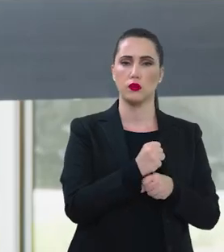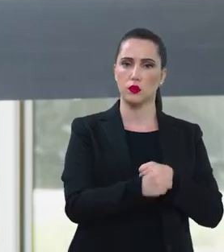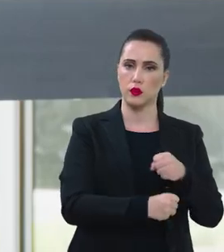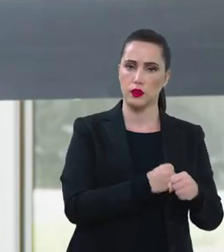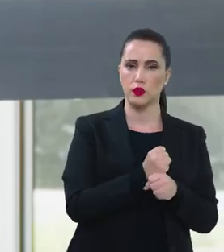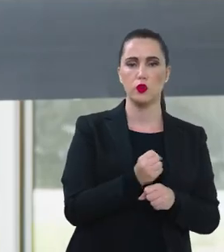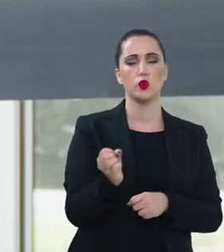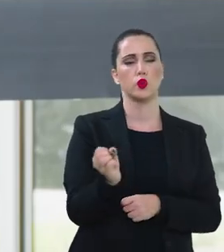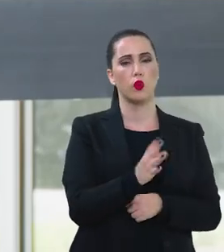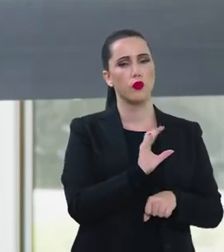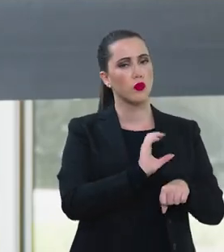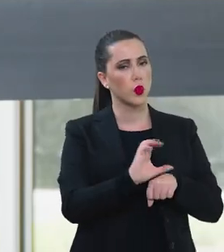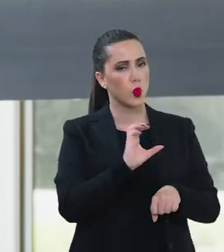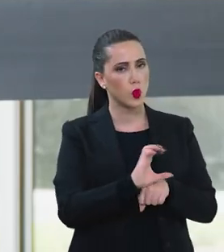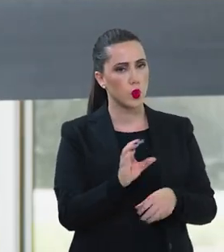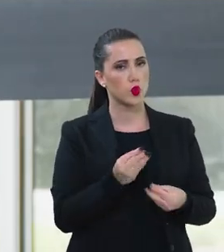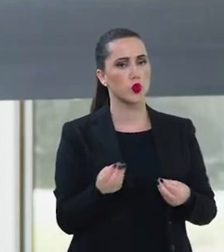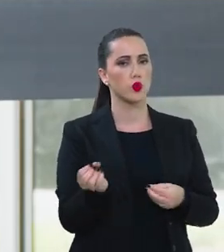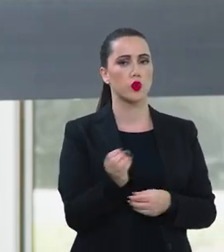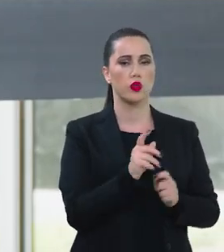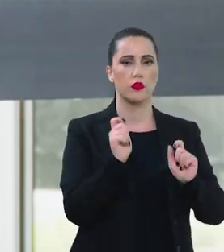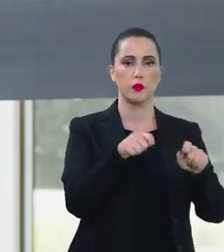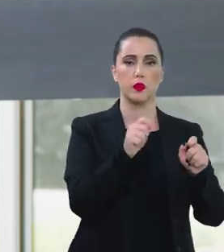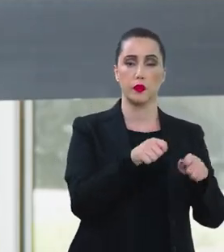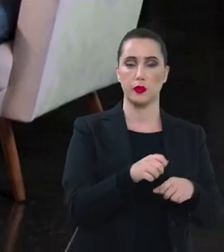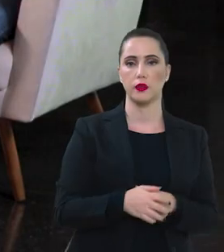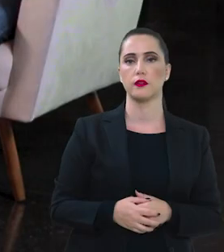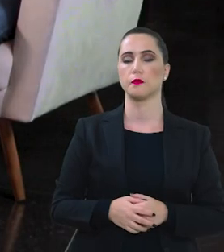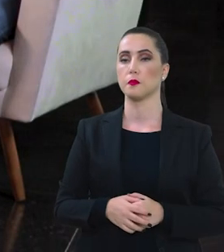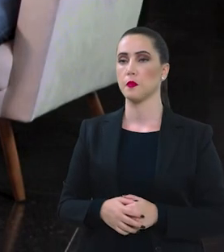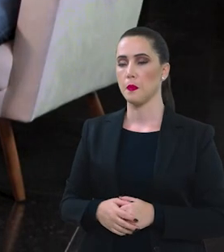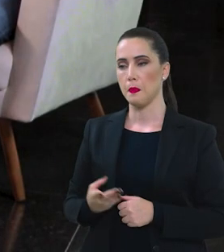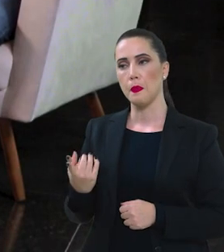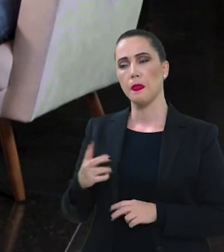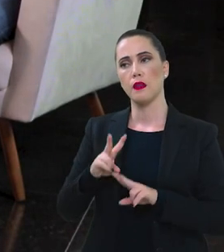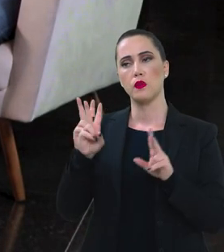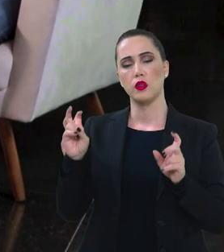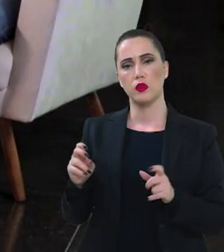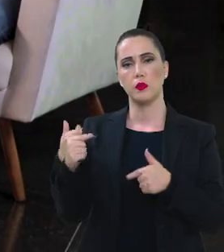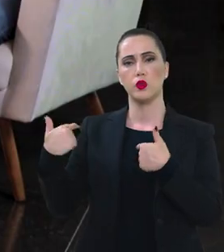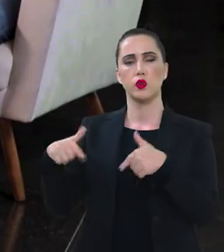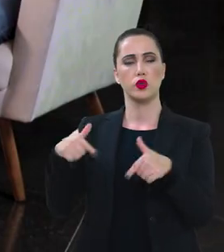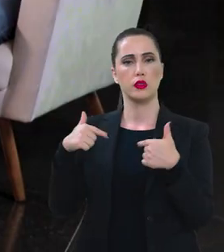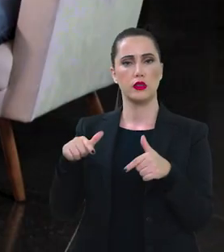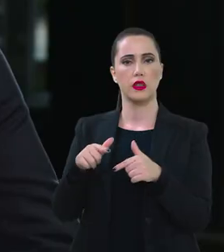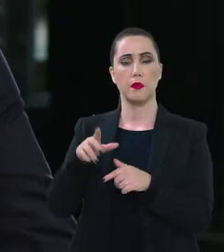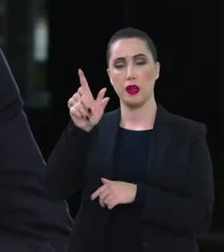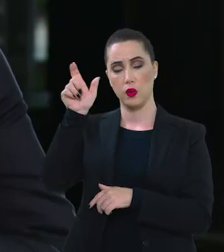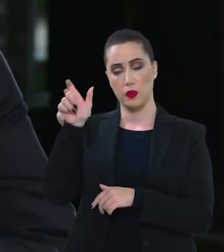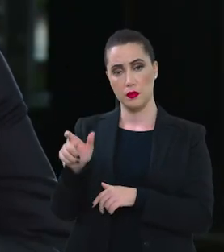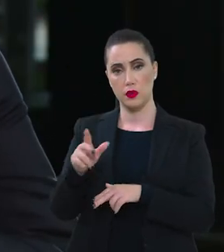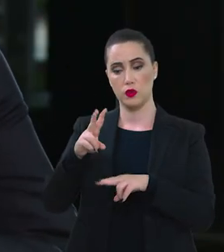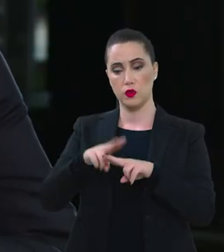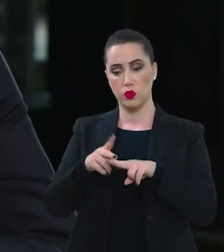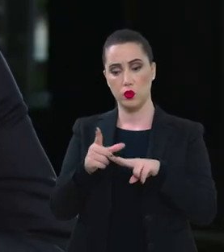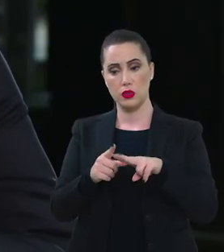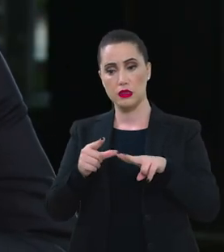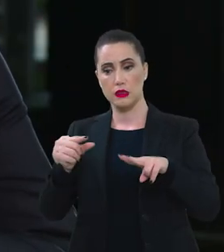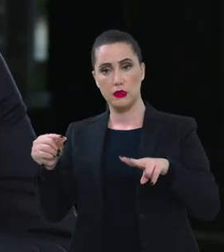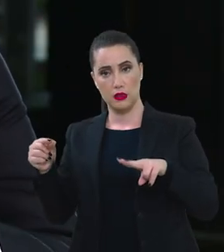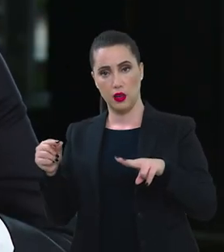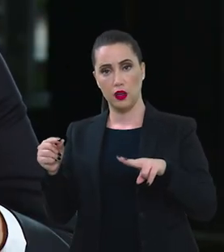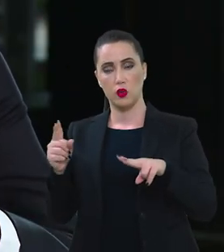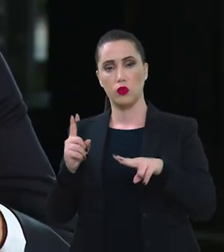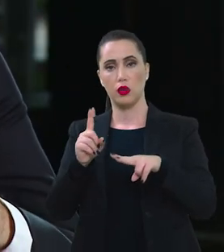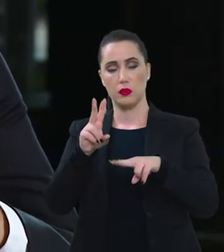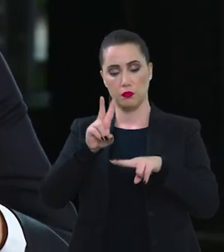ano sempre tem uma atualização, sempre tem um processo de renovação. E a questão do trabalho com os regressos do sistema prisional?